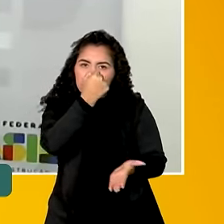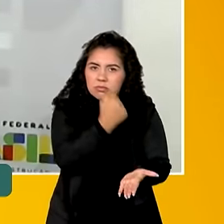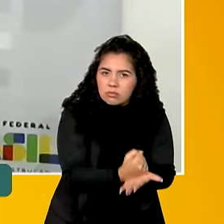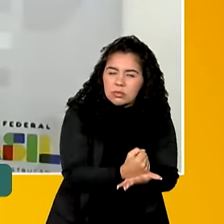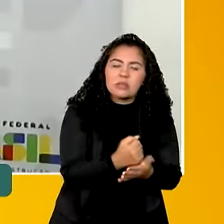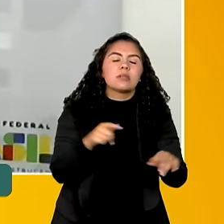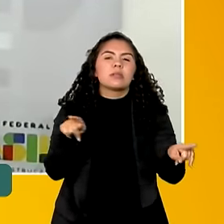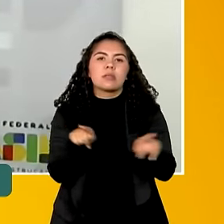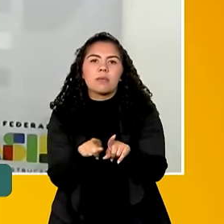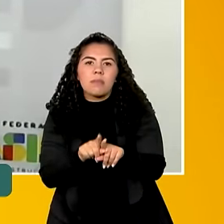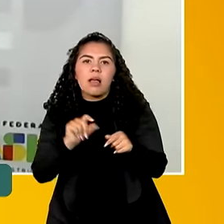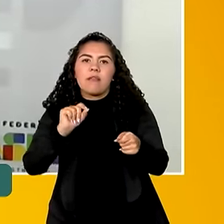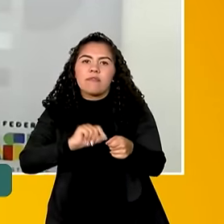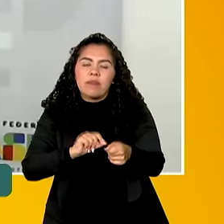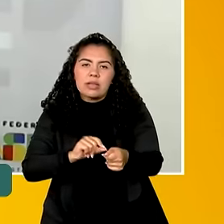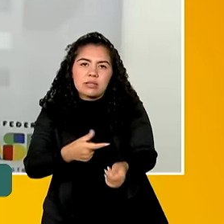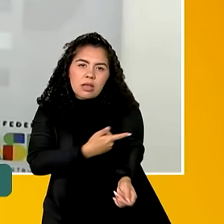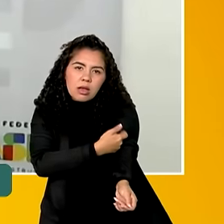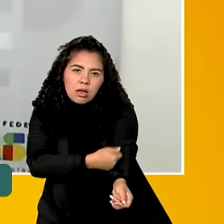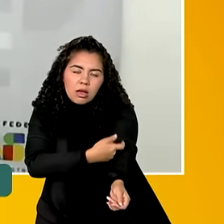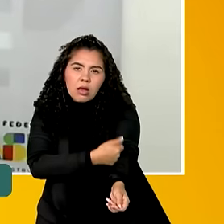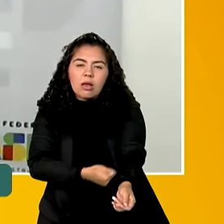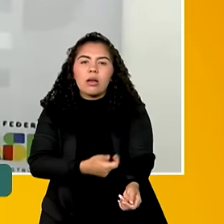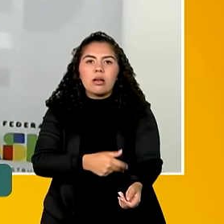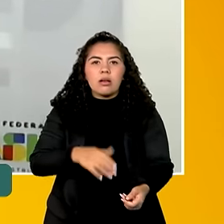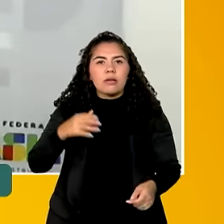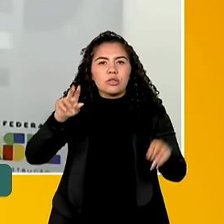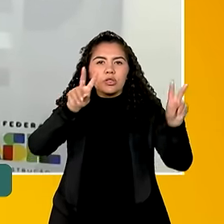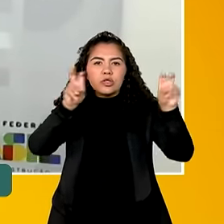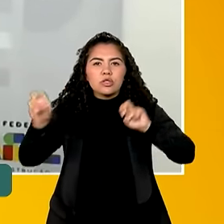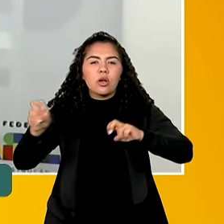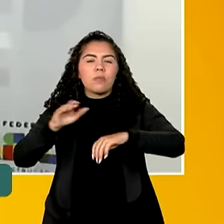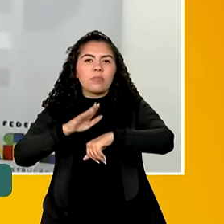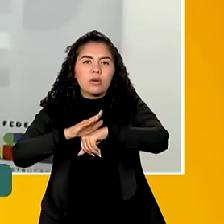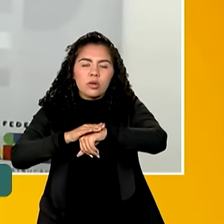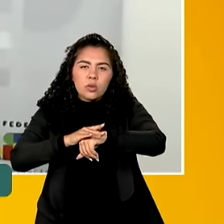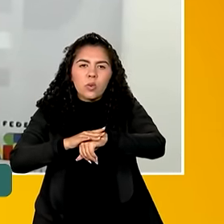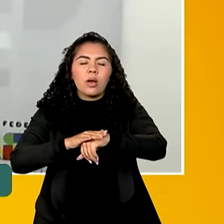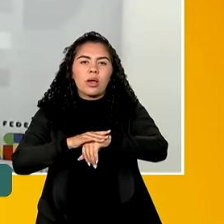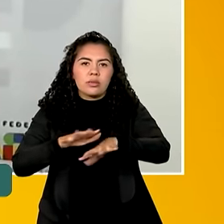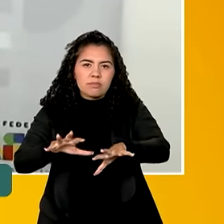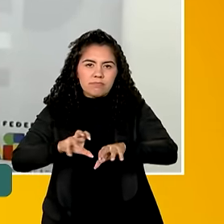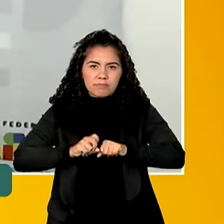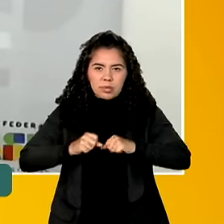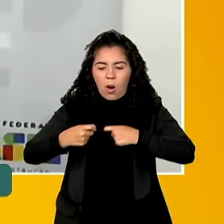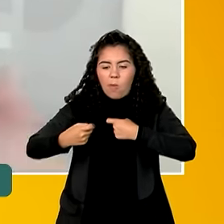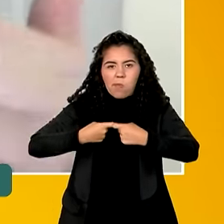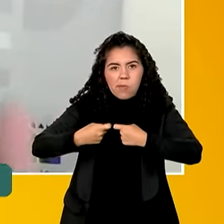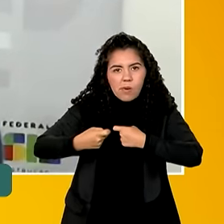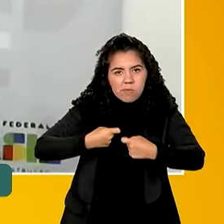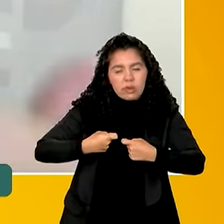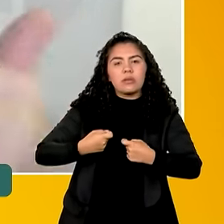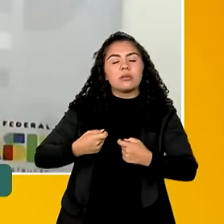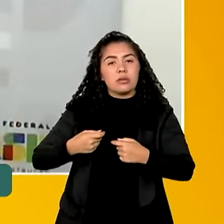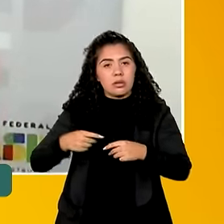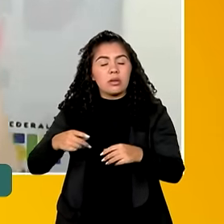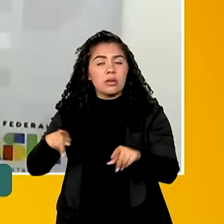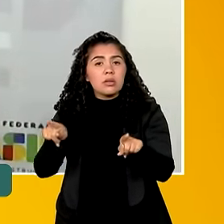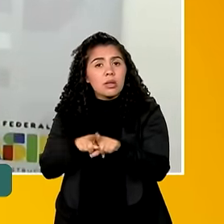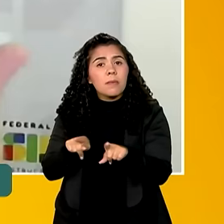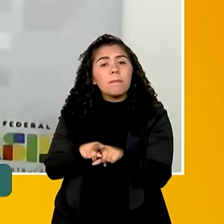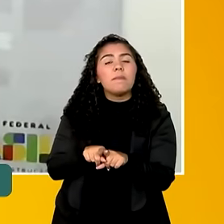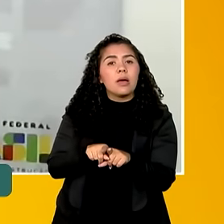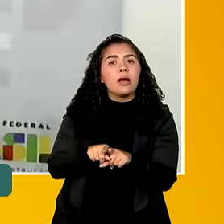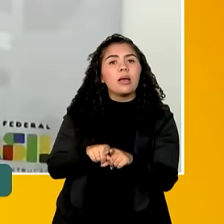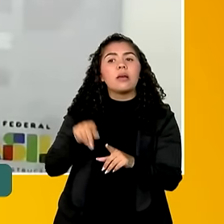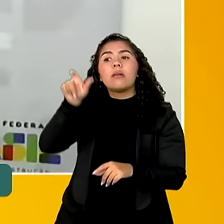exames de testagem para infecções sexualmente transmissíveis e também sobre pensar sobre